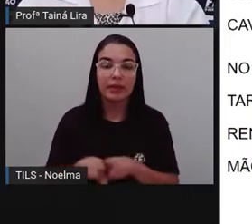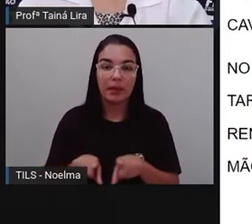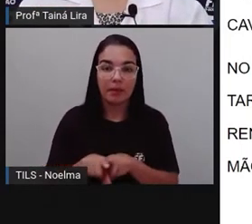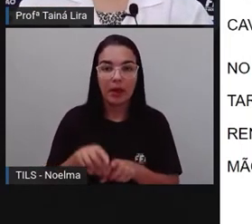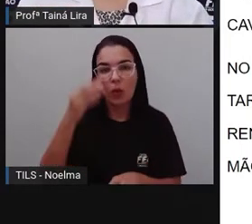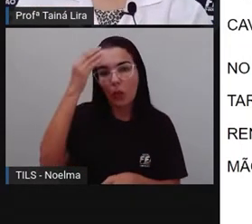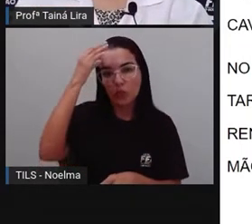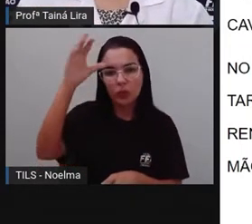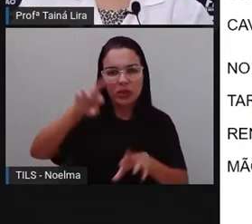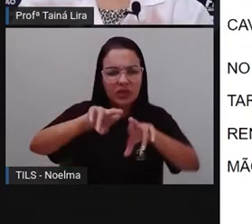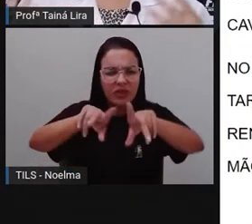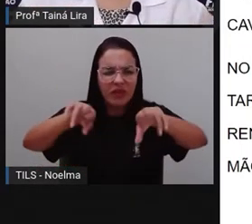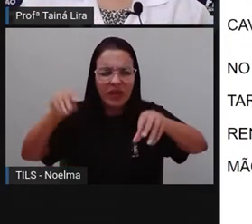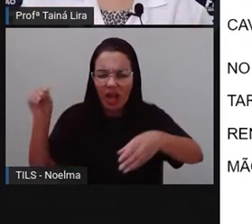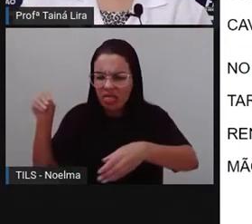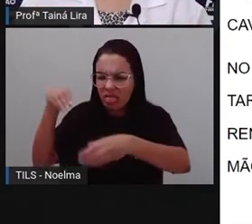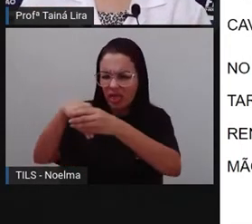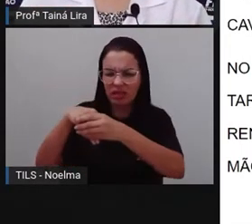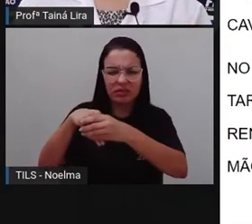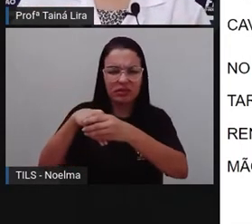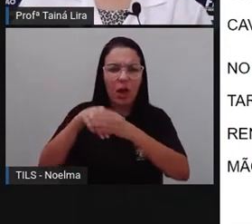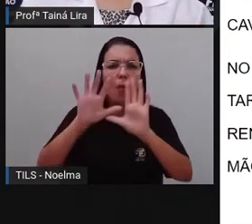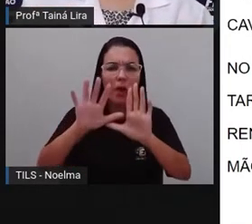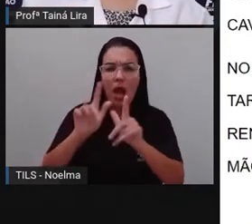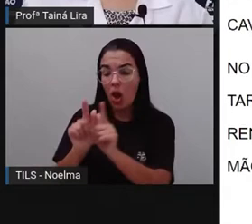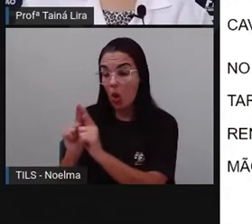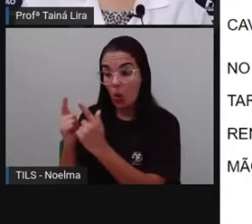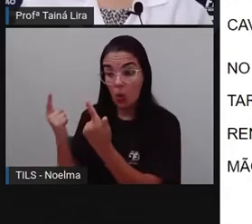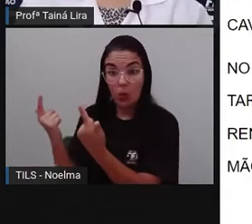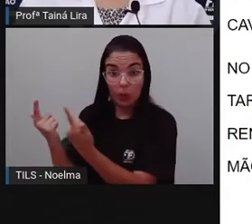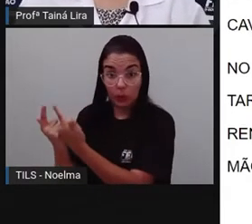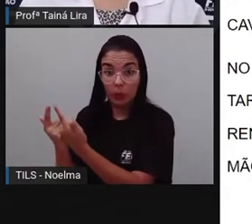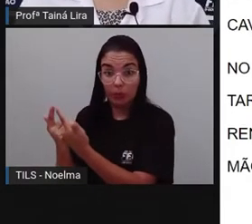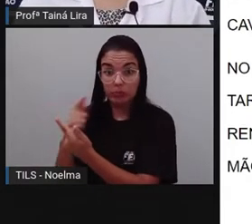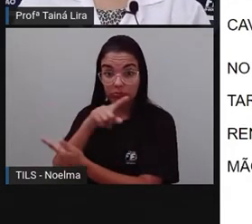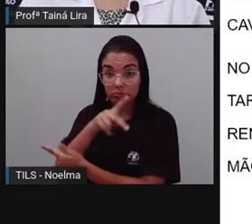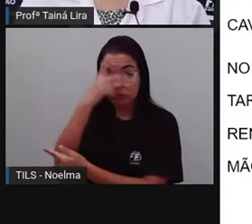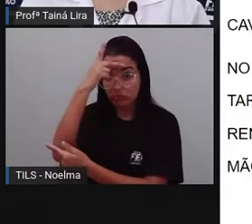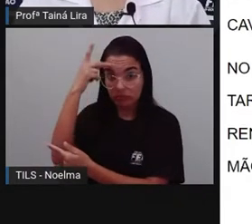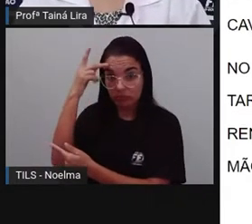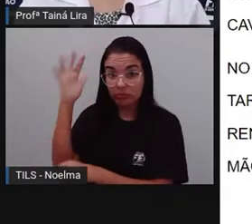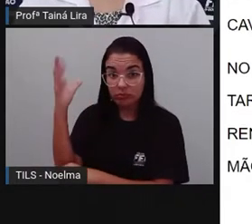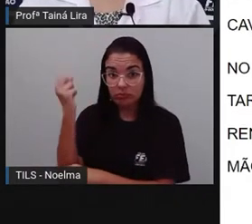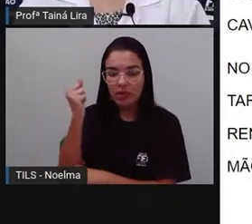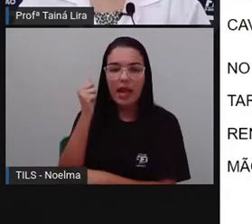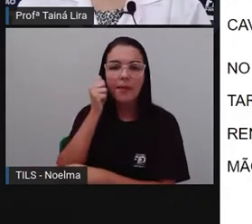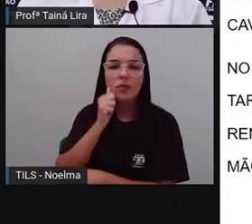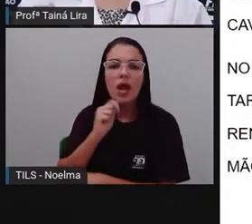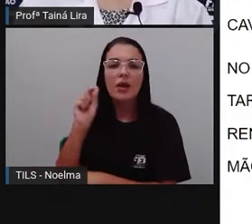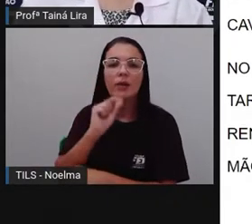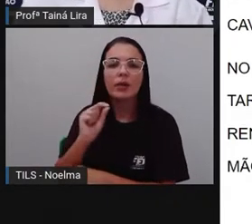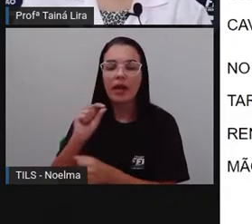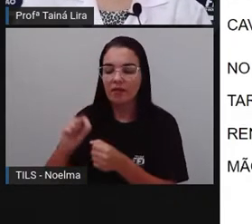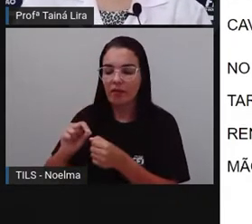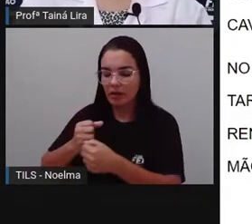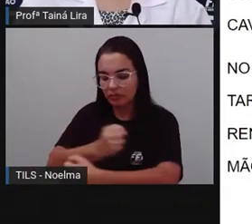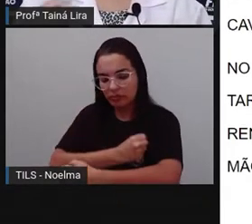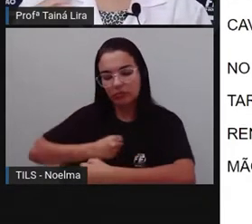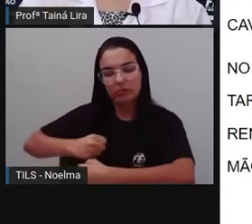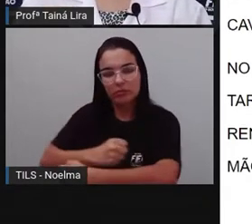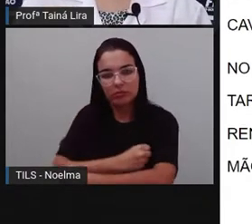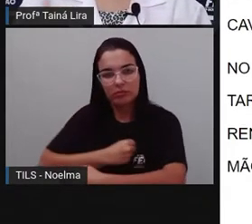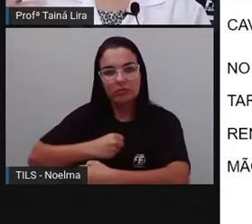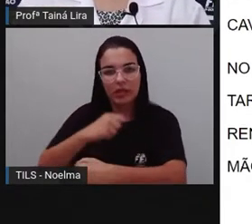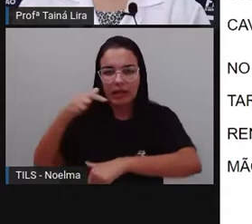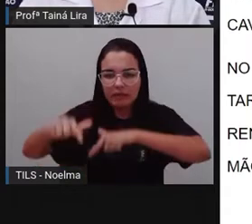certo? No clã dos ciganos, as mulheres ficam responsáveis pelas tarefas domésticas e realizam trabalhos,